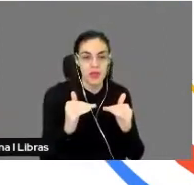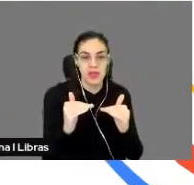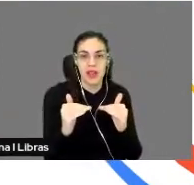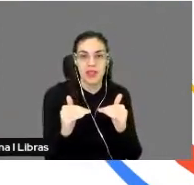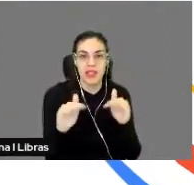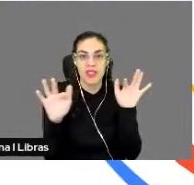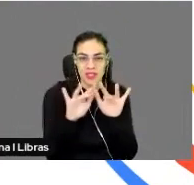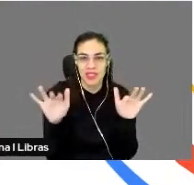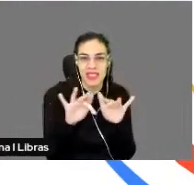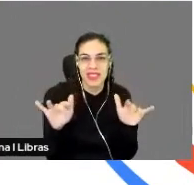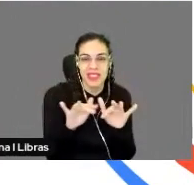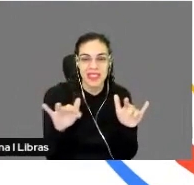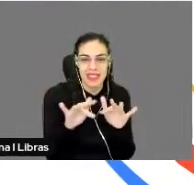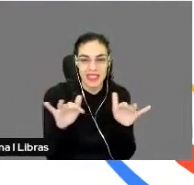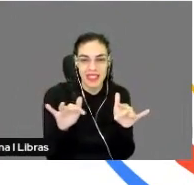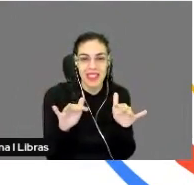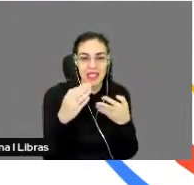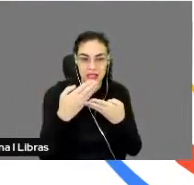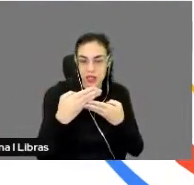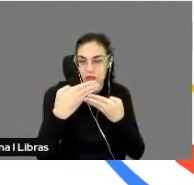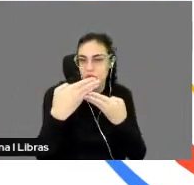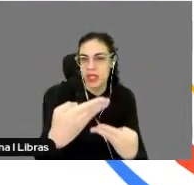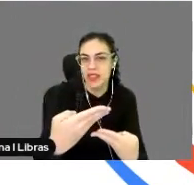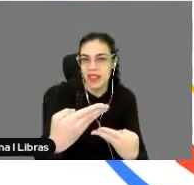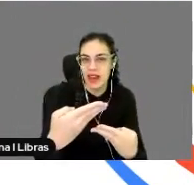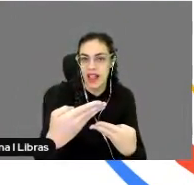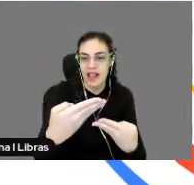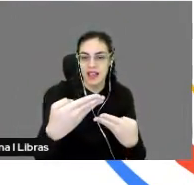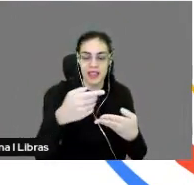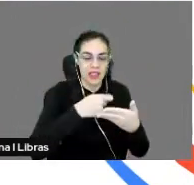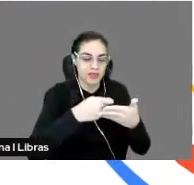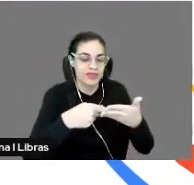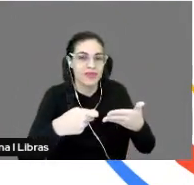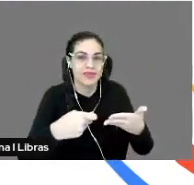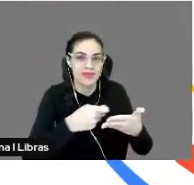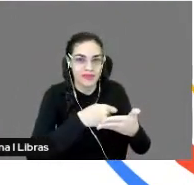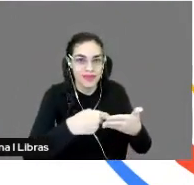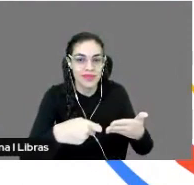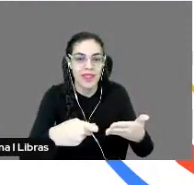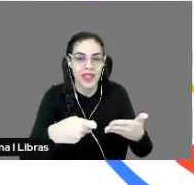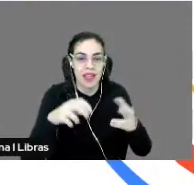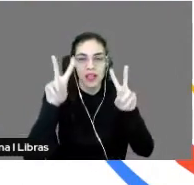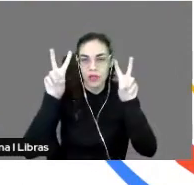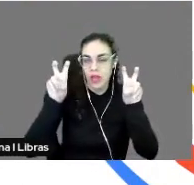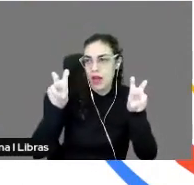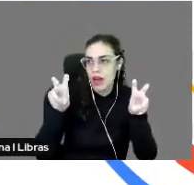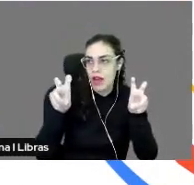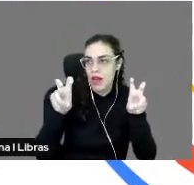textos, né? De autoria, do que eles entregam, as fontes, né? Então, eu cito, eu usei aspas, eu